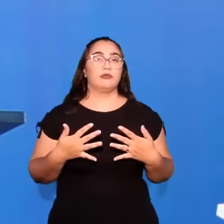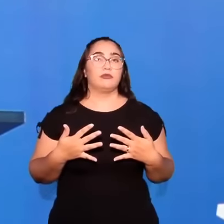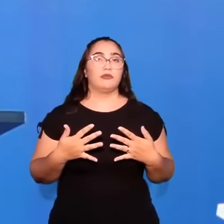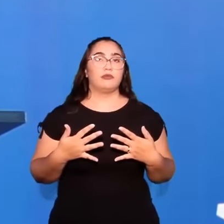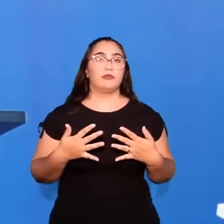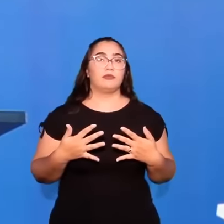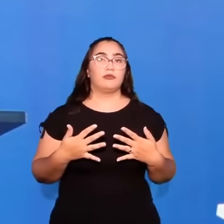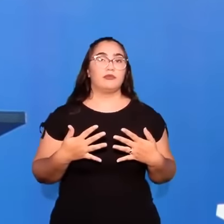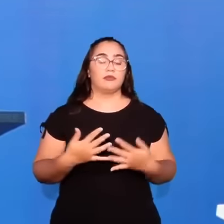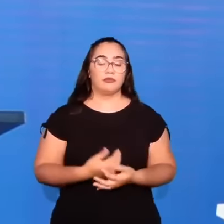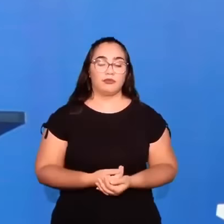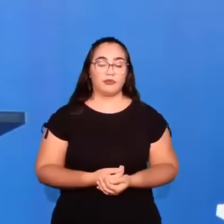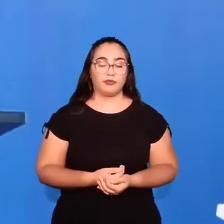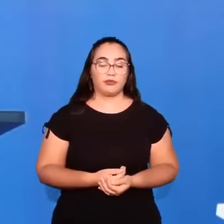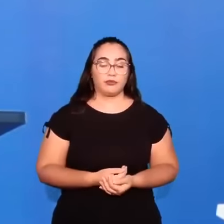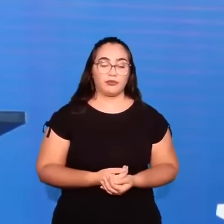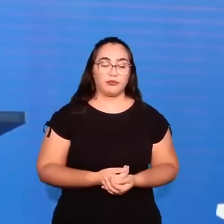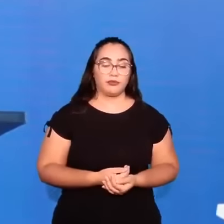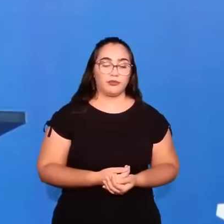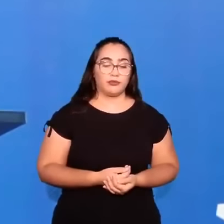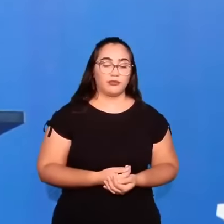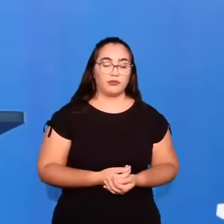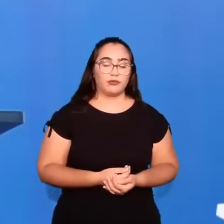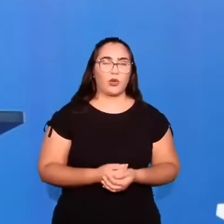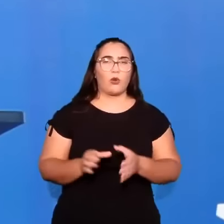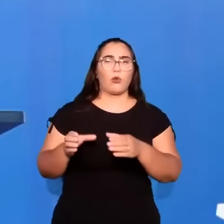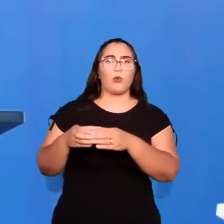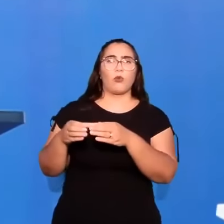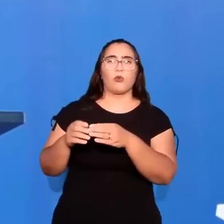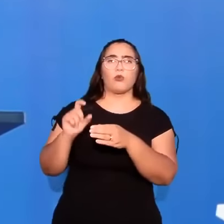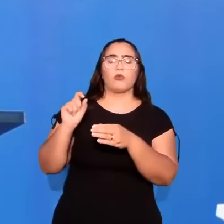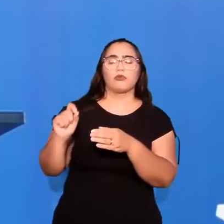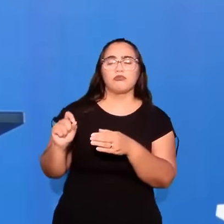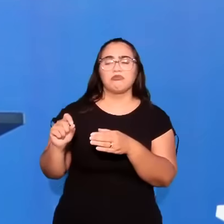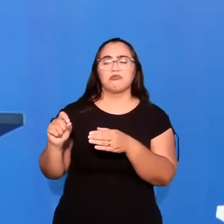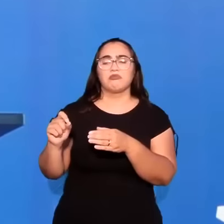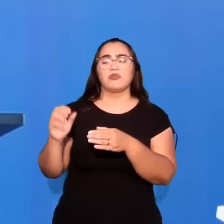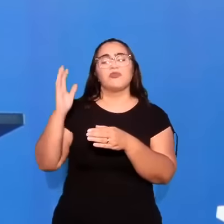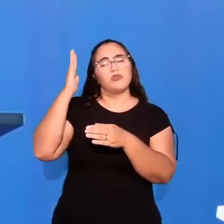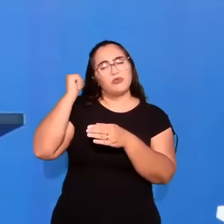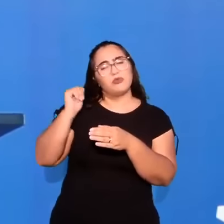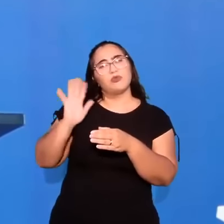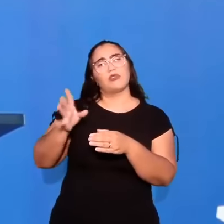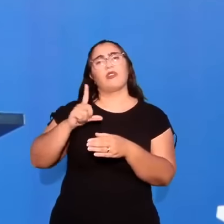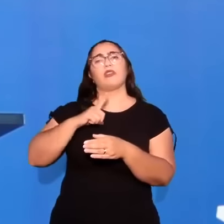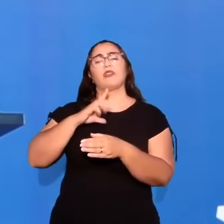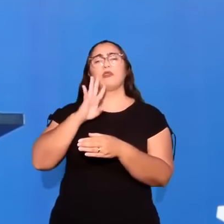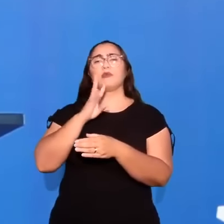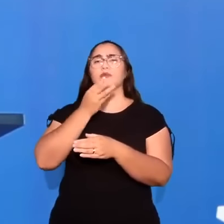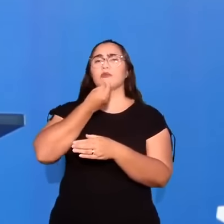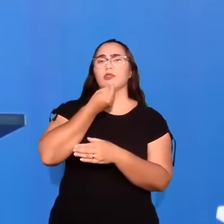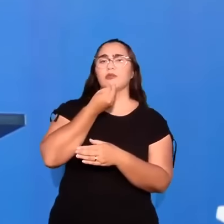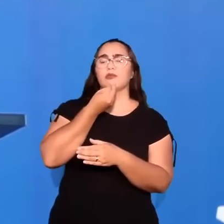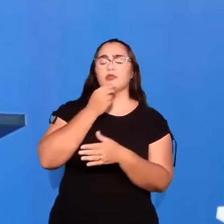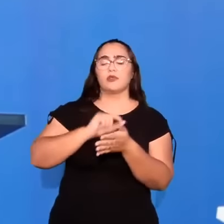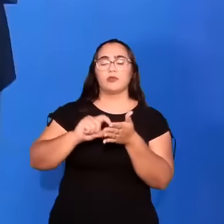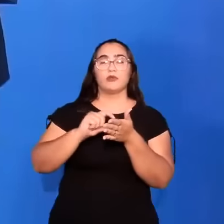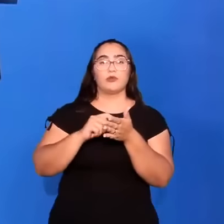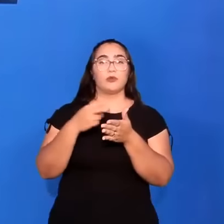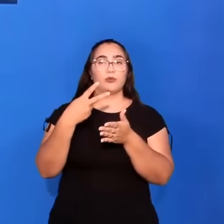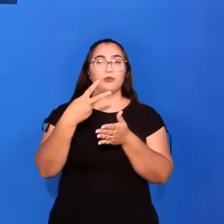Que eles. Não são ignorantes quanto a isso. Olha só o verso 2.